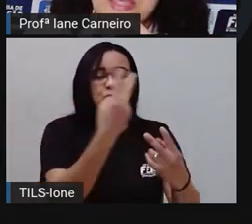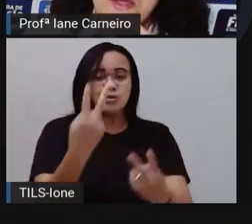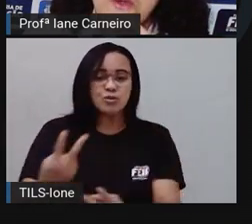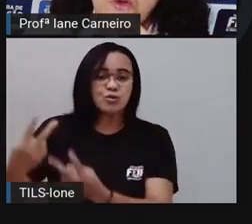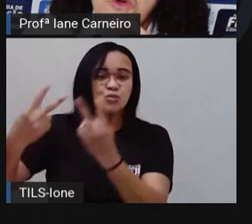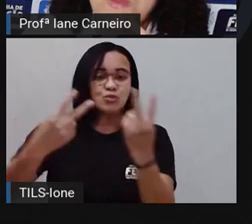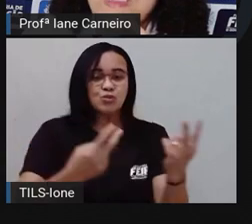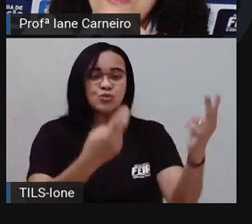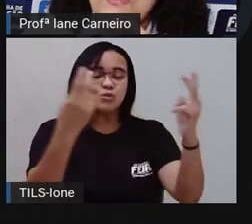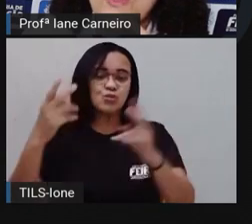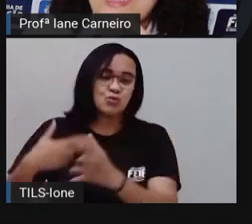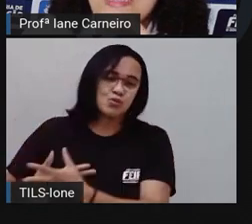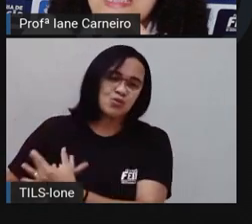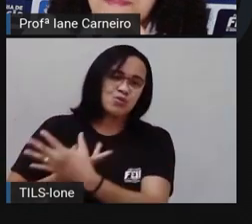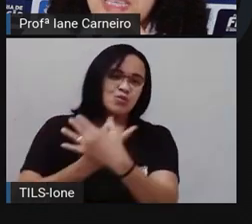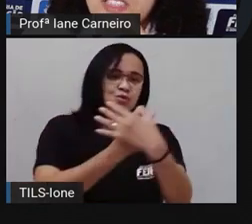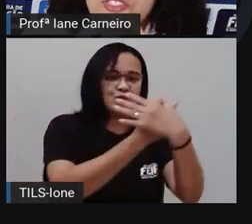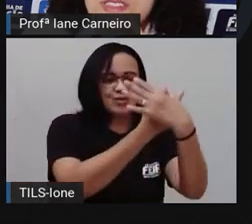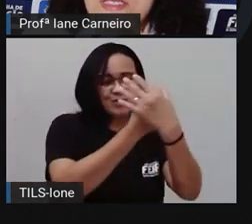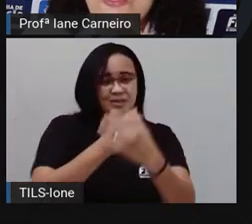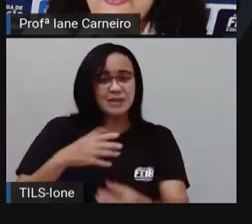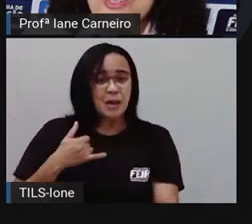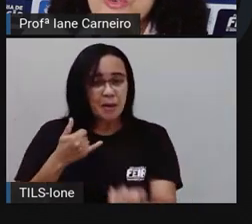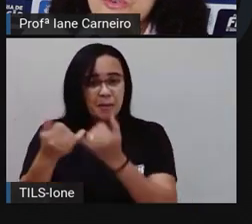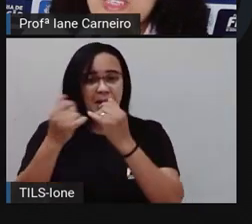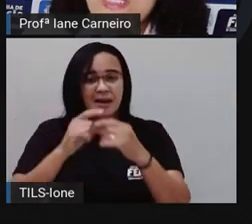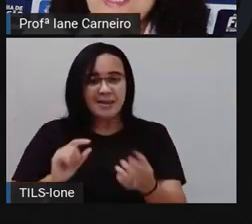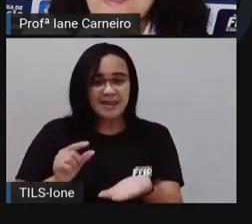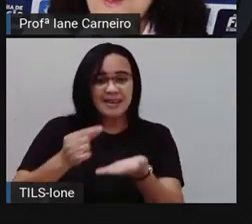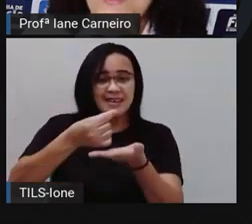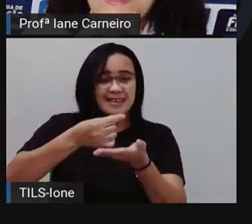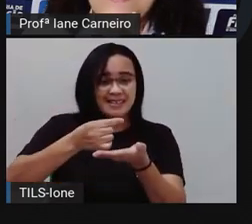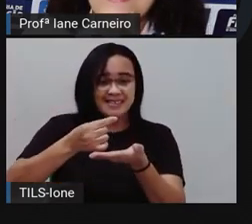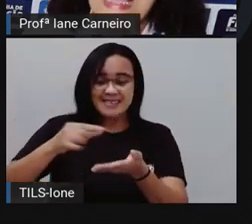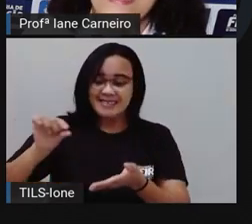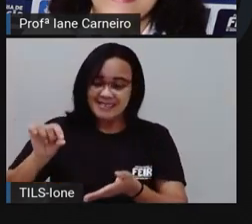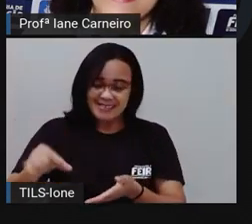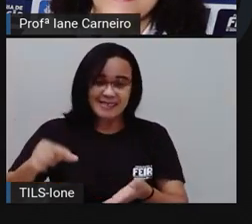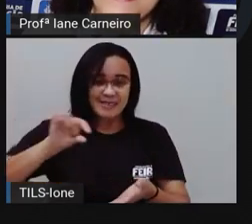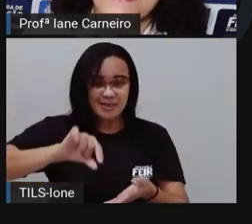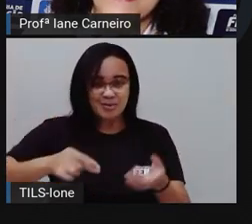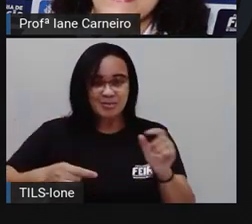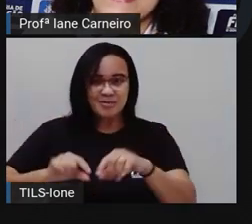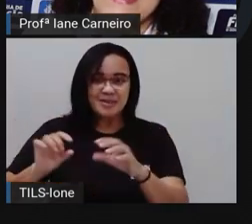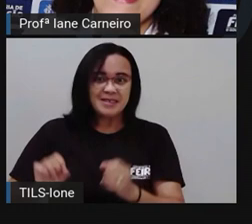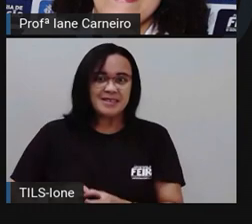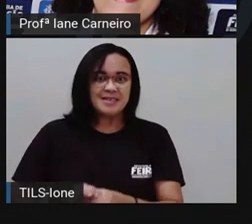Como se fossem sementes de cores soltas nos ares.